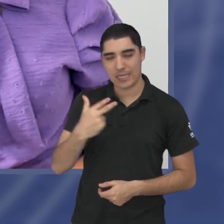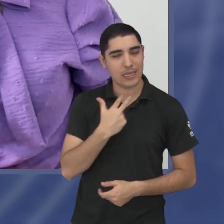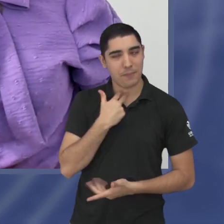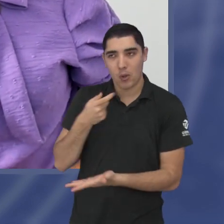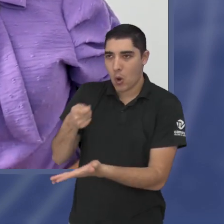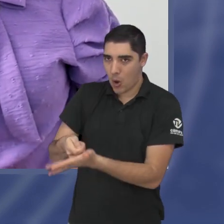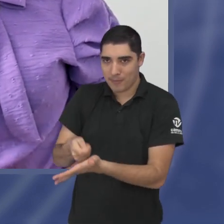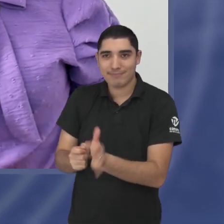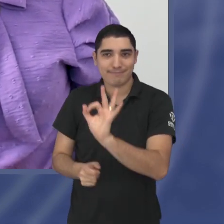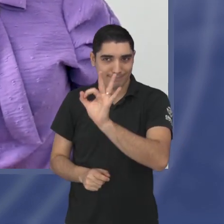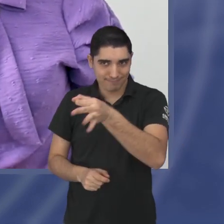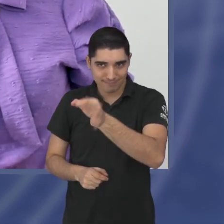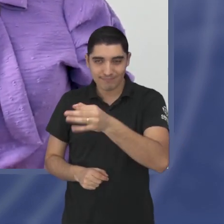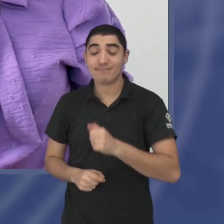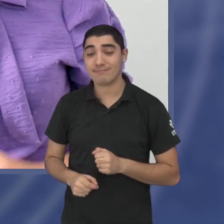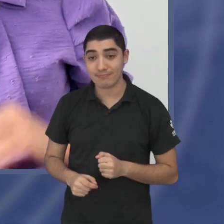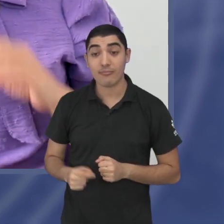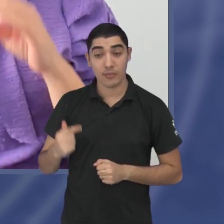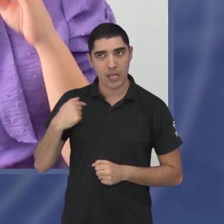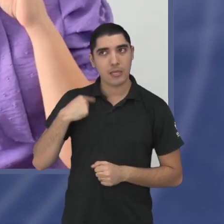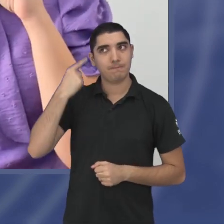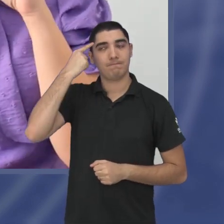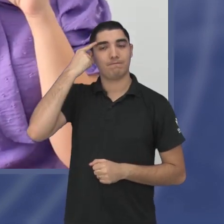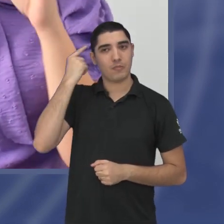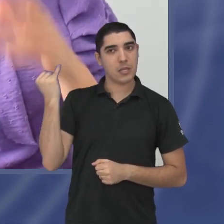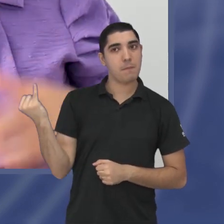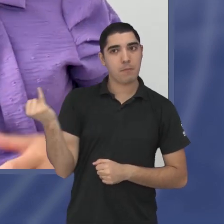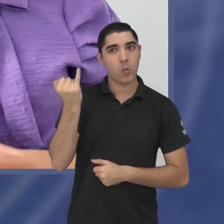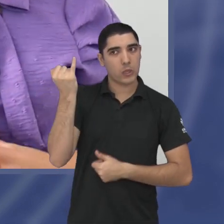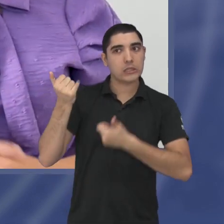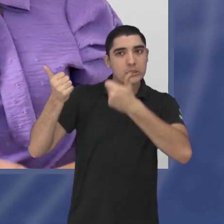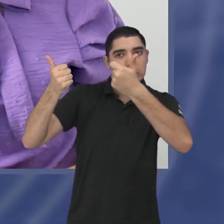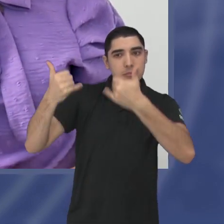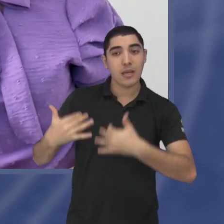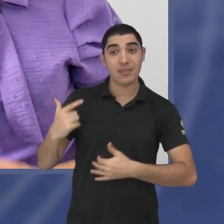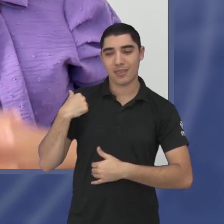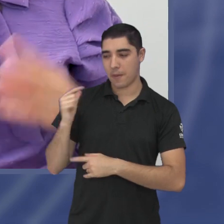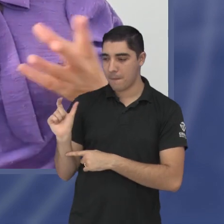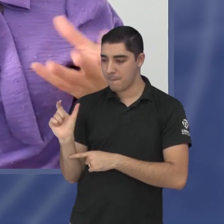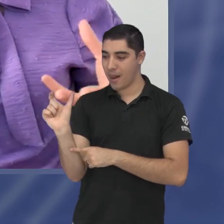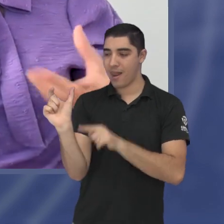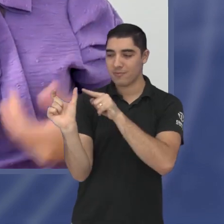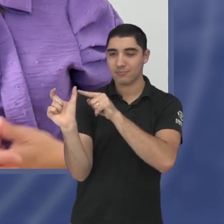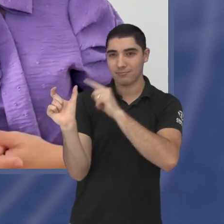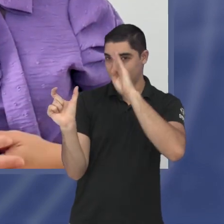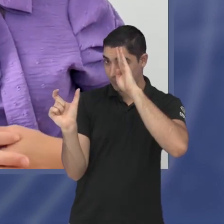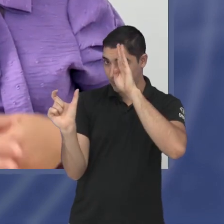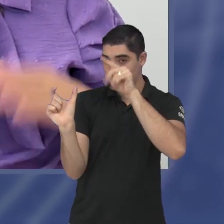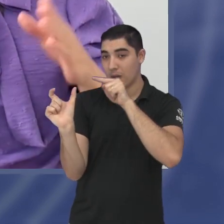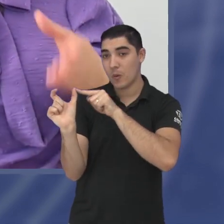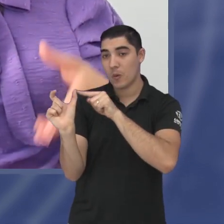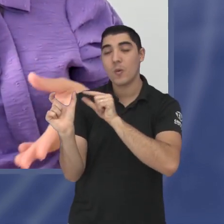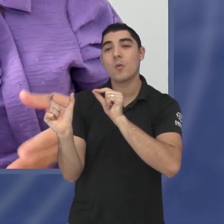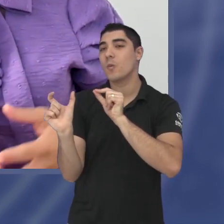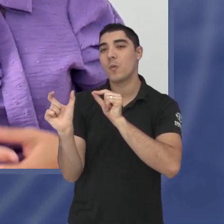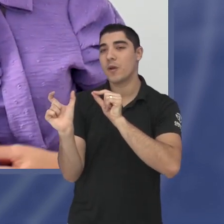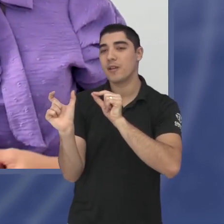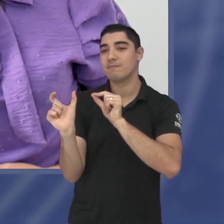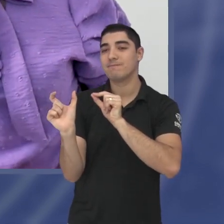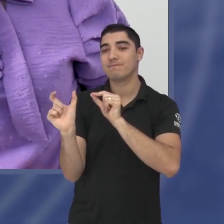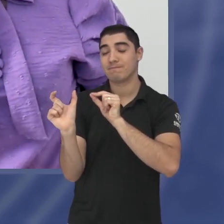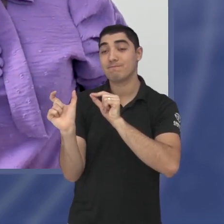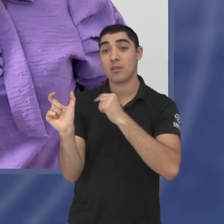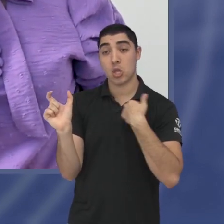Certamente. Certamente, Dani. Uma questão que eu considero importante, eu até usaria uma palavra-chave para essa lista,